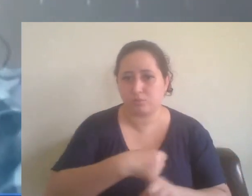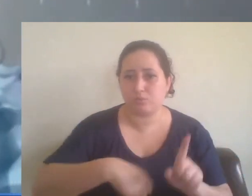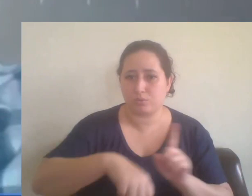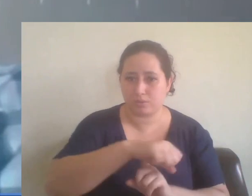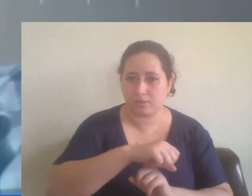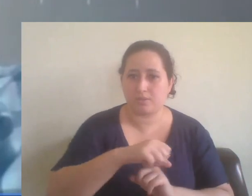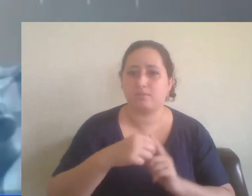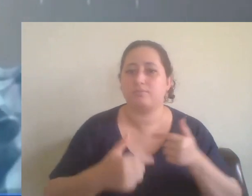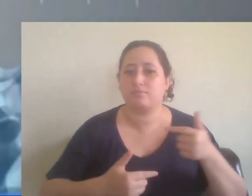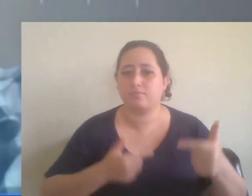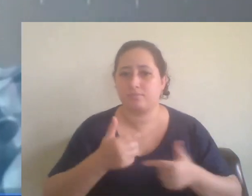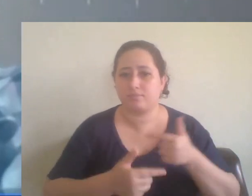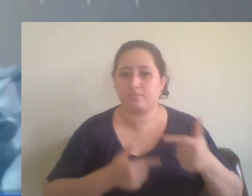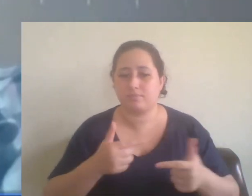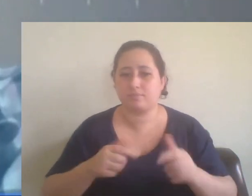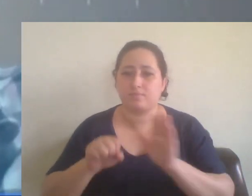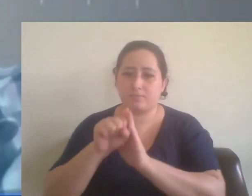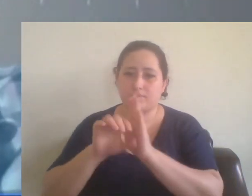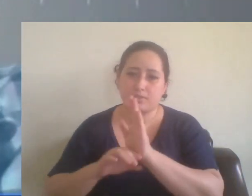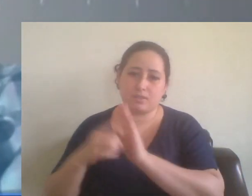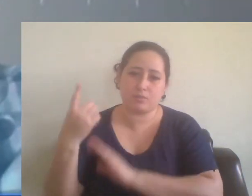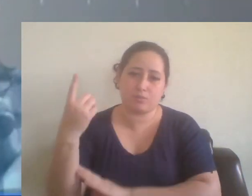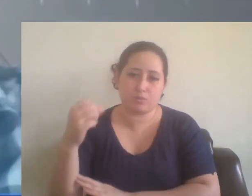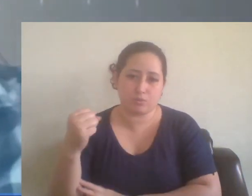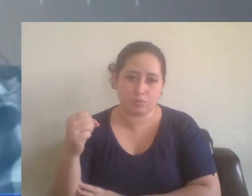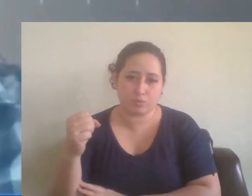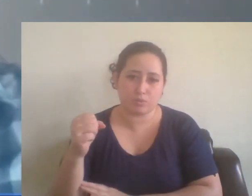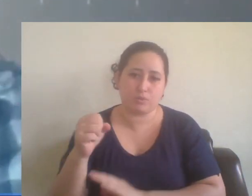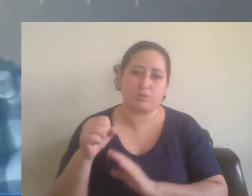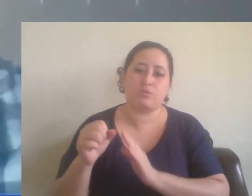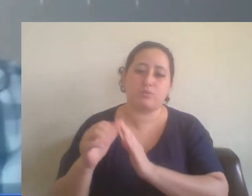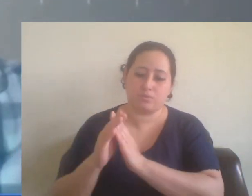Datam apenas do século XVIII e XIX para cá.